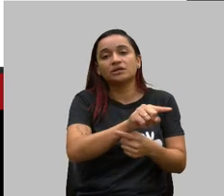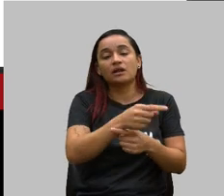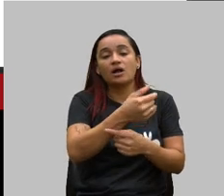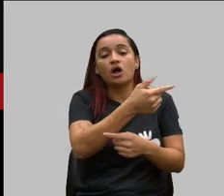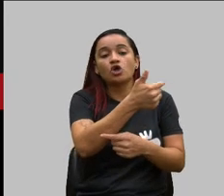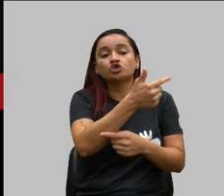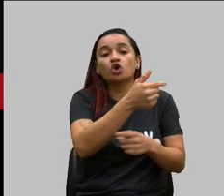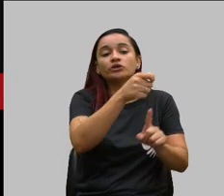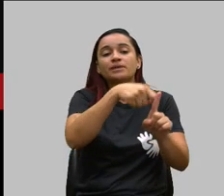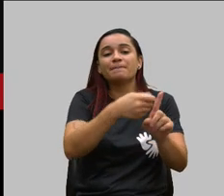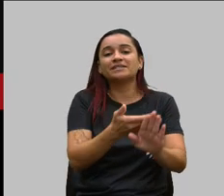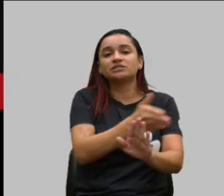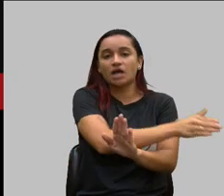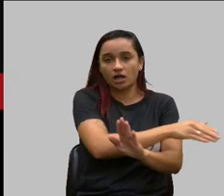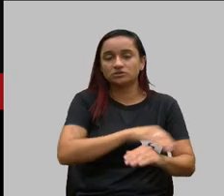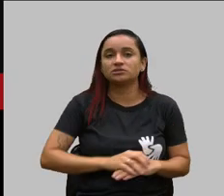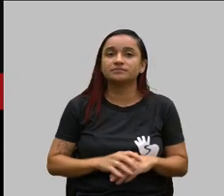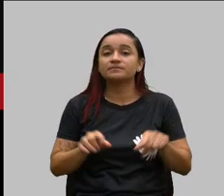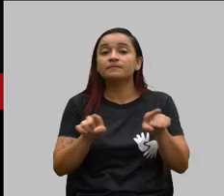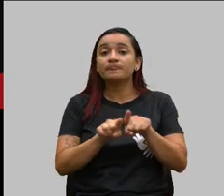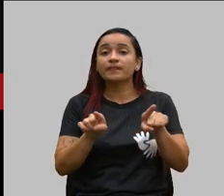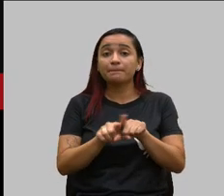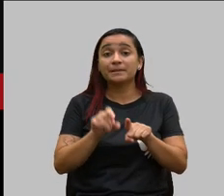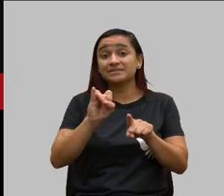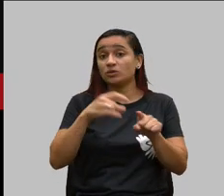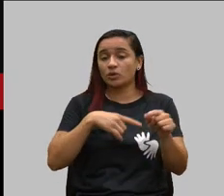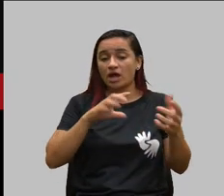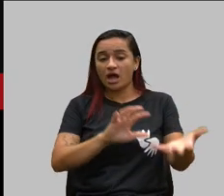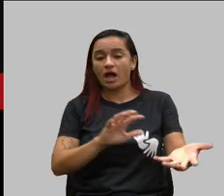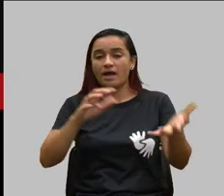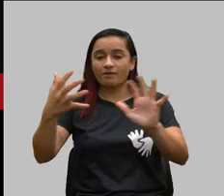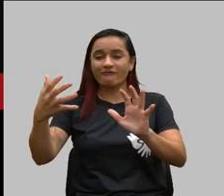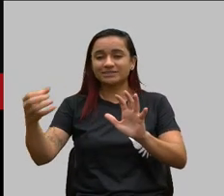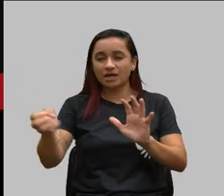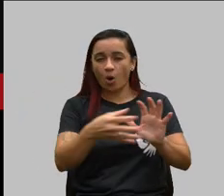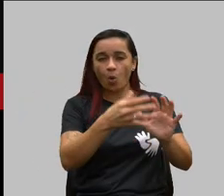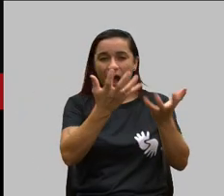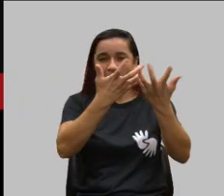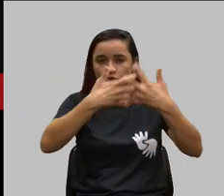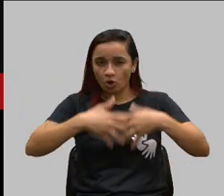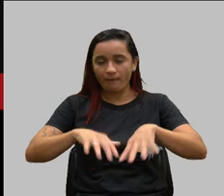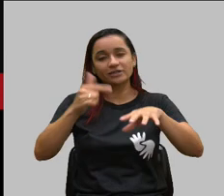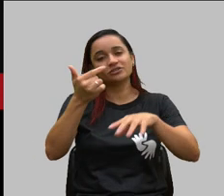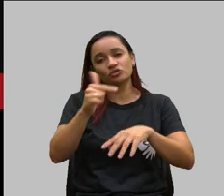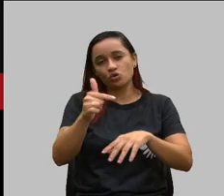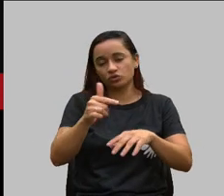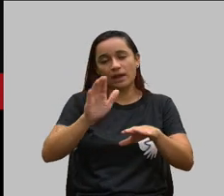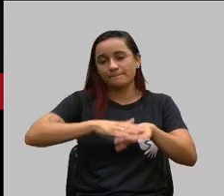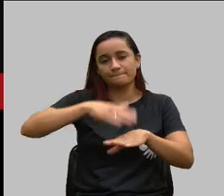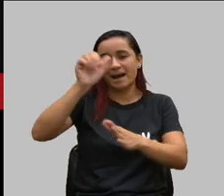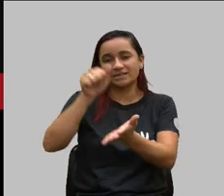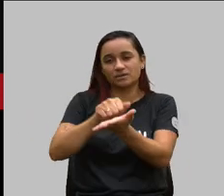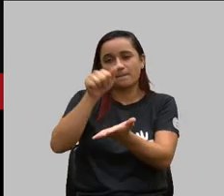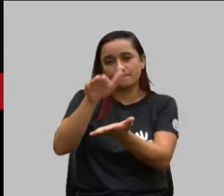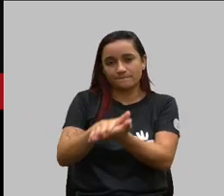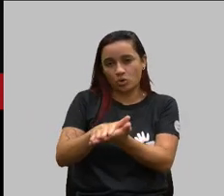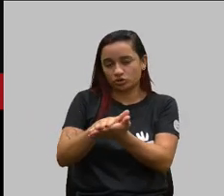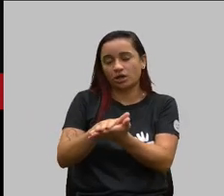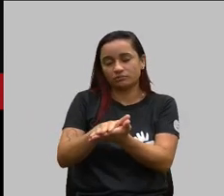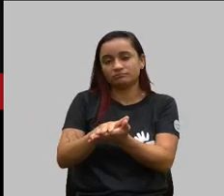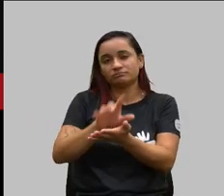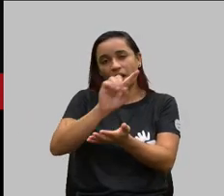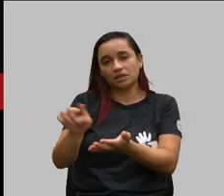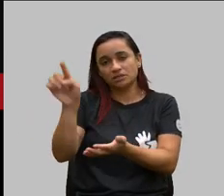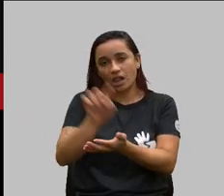vez que a primeira renovação automática não cabe a cobrança de multa recisória ela é sempre aplicada